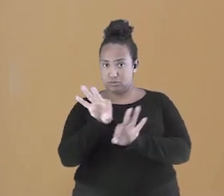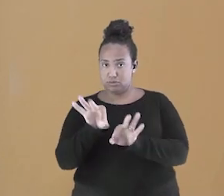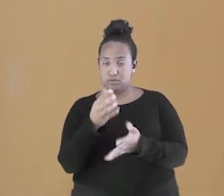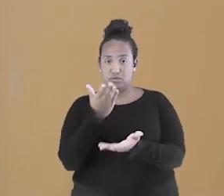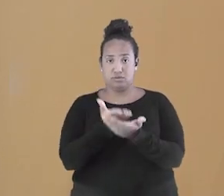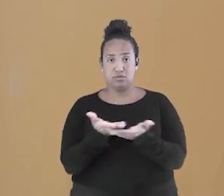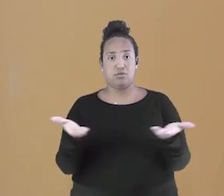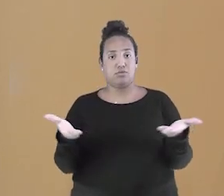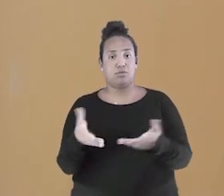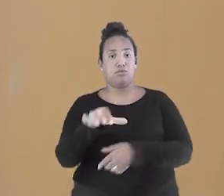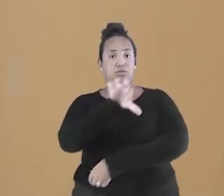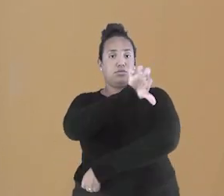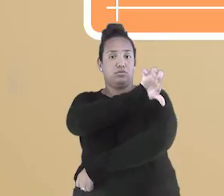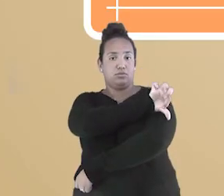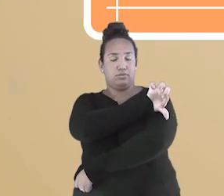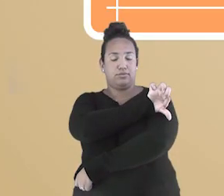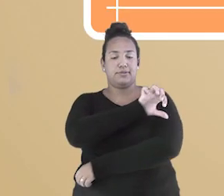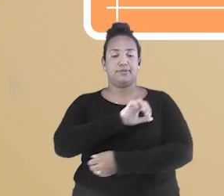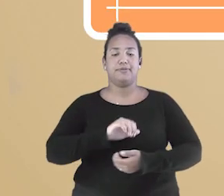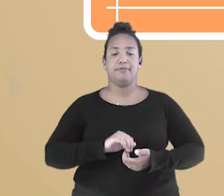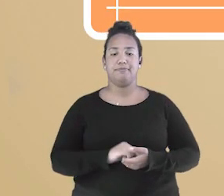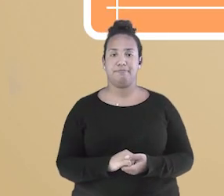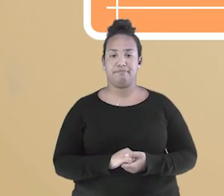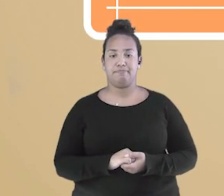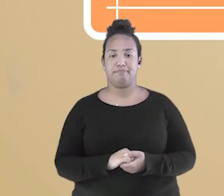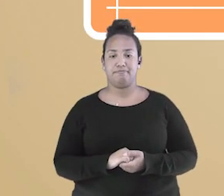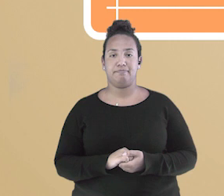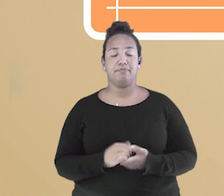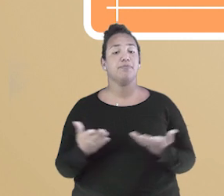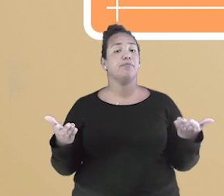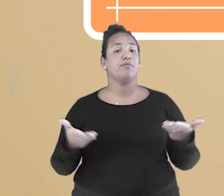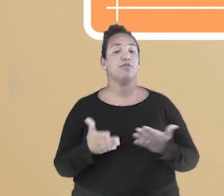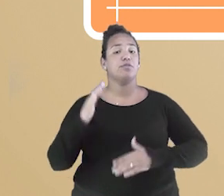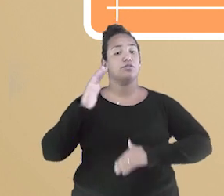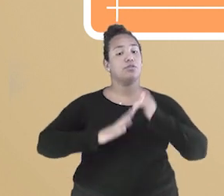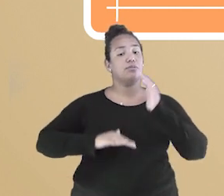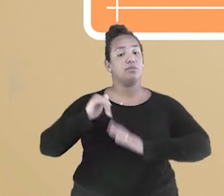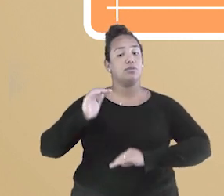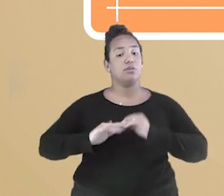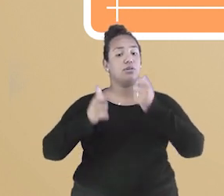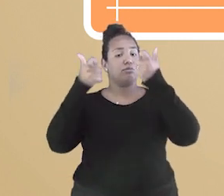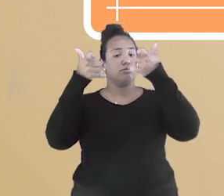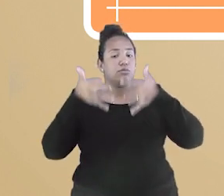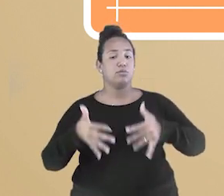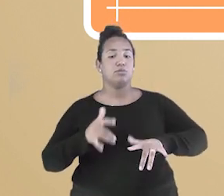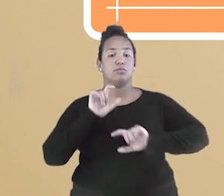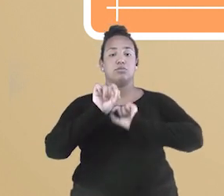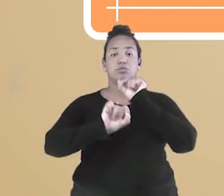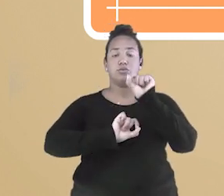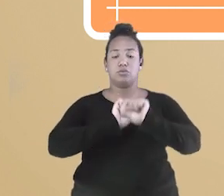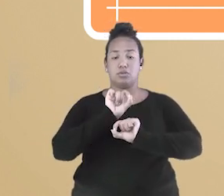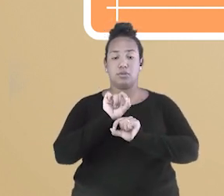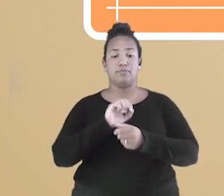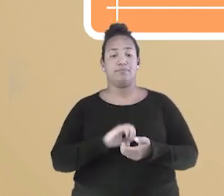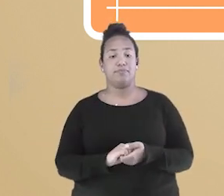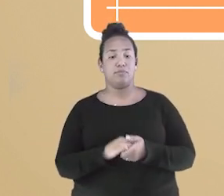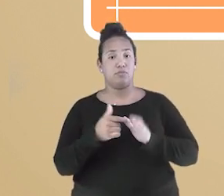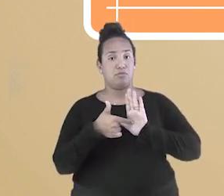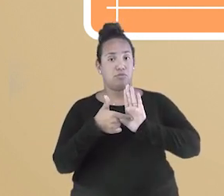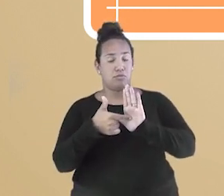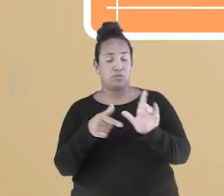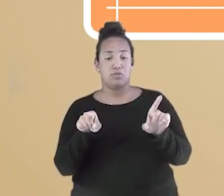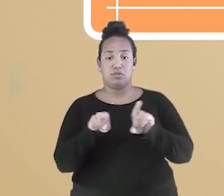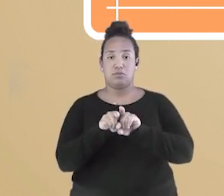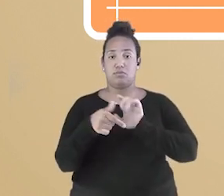aula do nono ano das séries finais. Hoje vamos trabalhar com a habilidade que descreve e contextualiza os principais aspectos